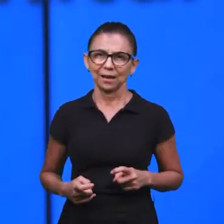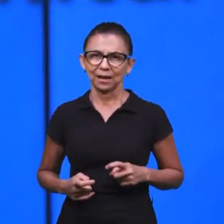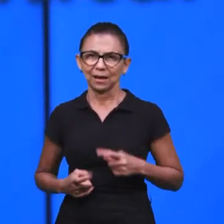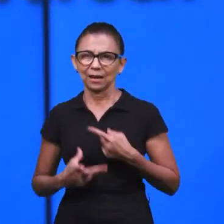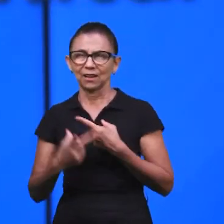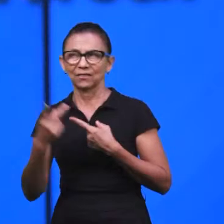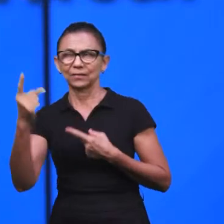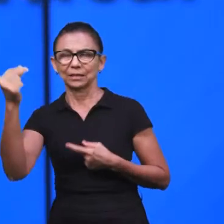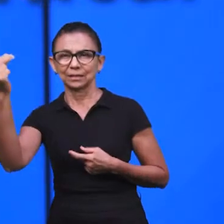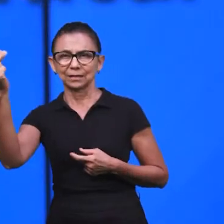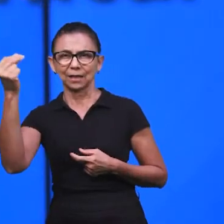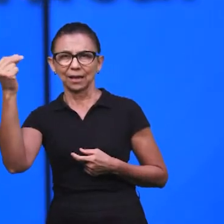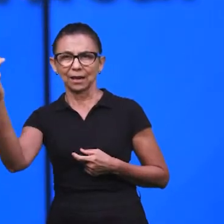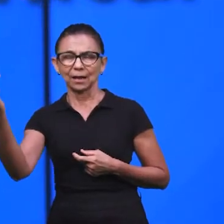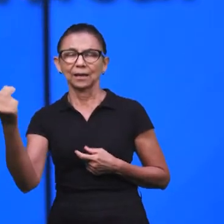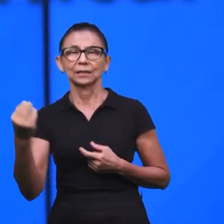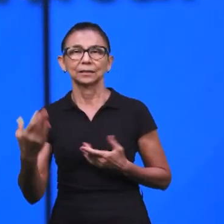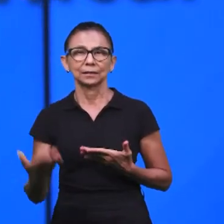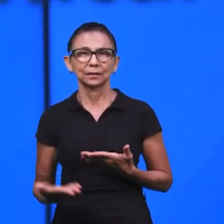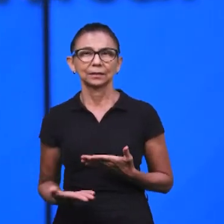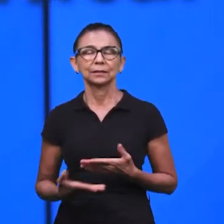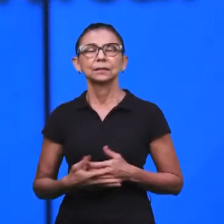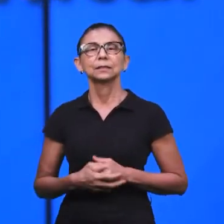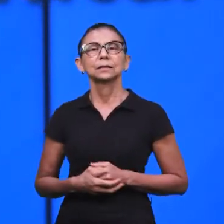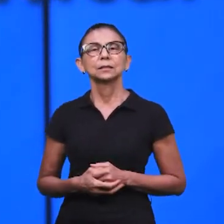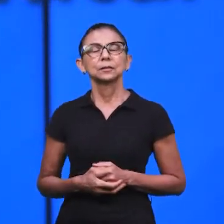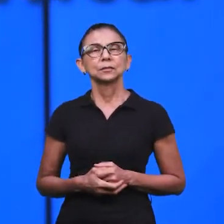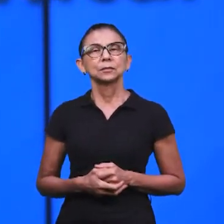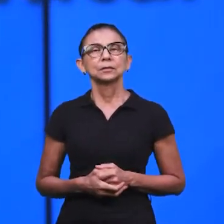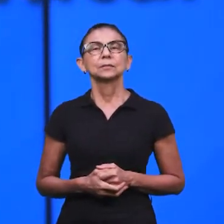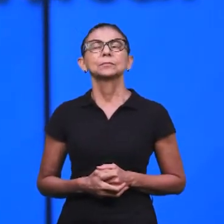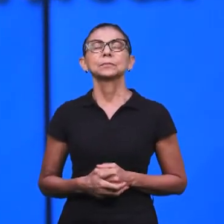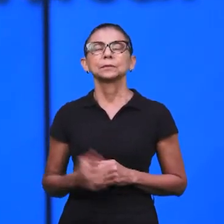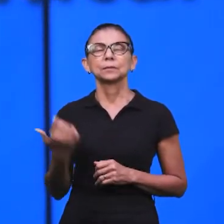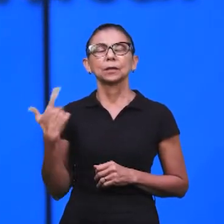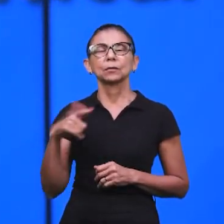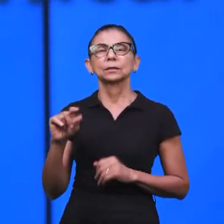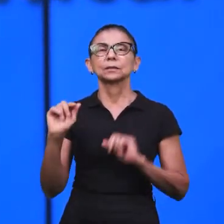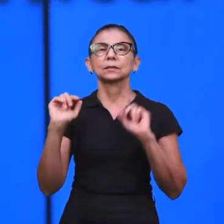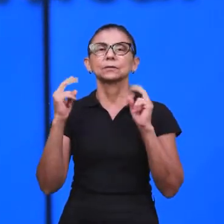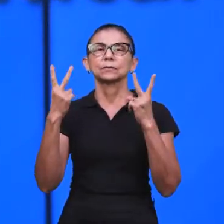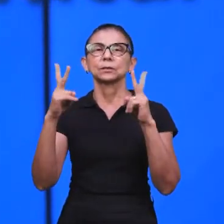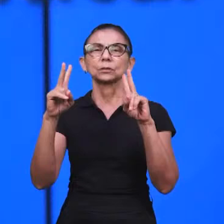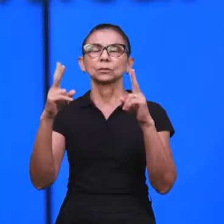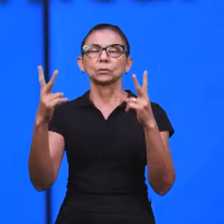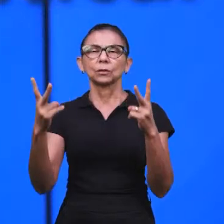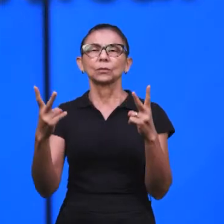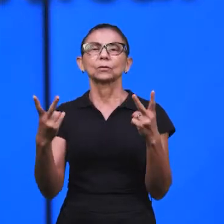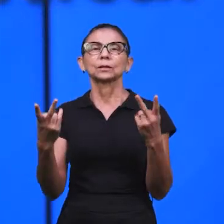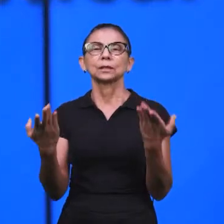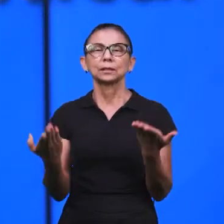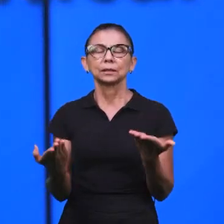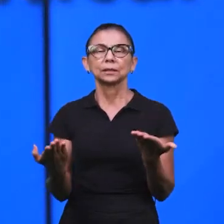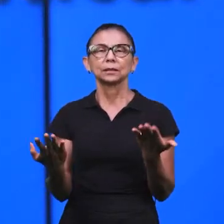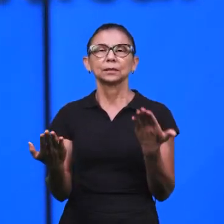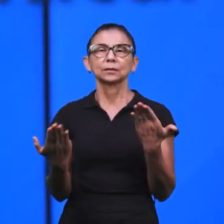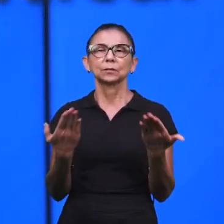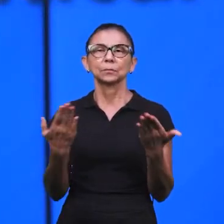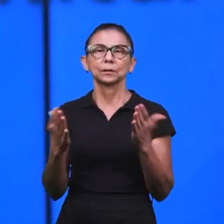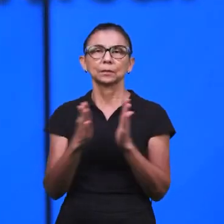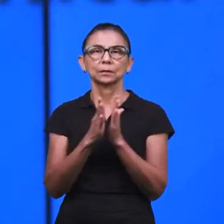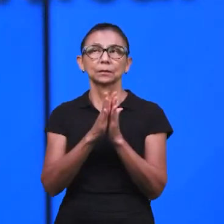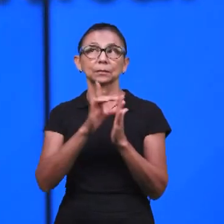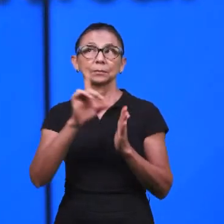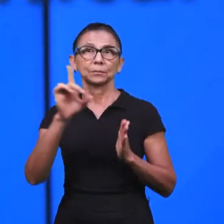preparado para manejar bem a arma da vitória, que é a palavra